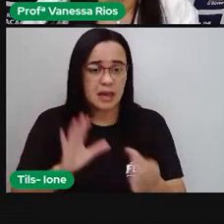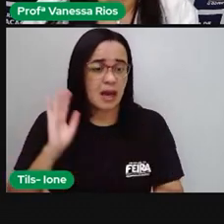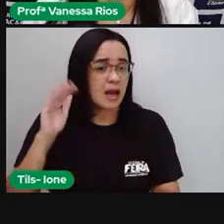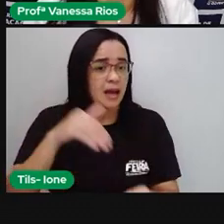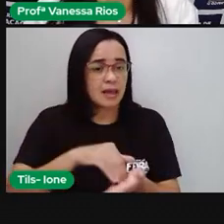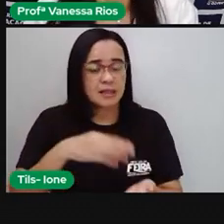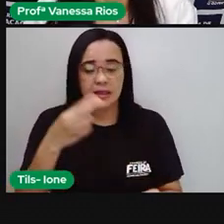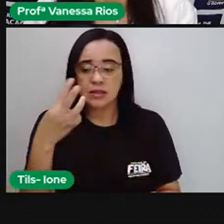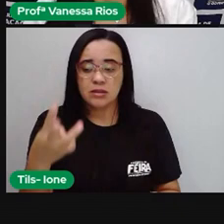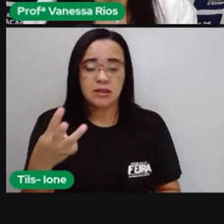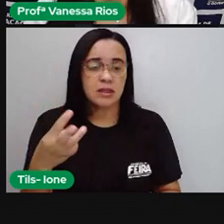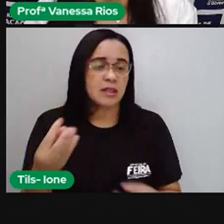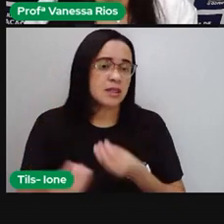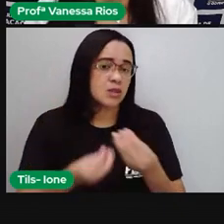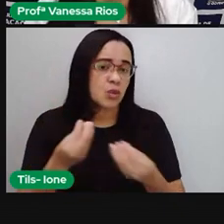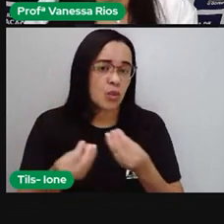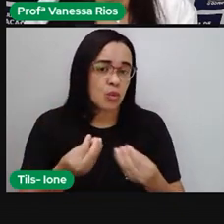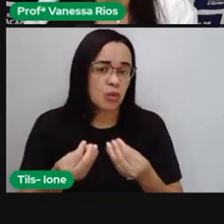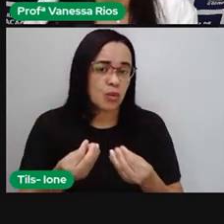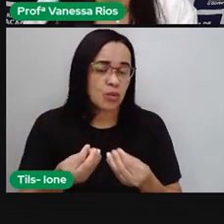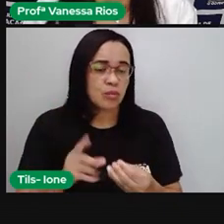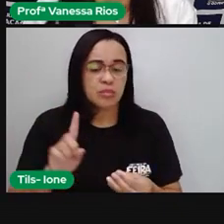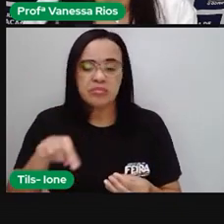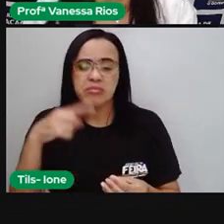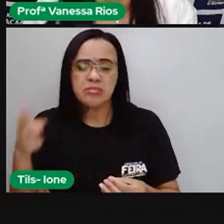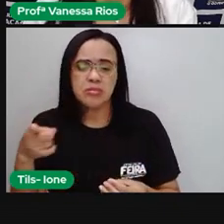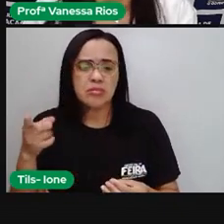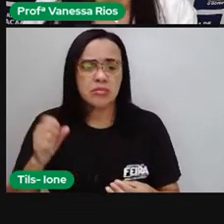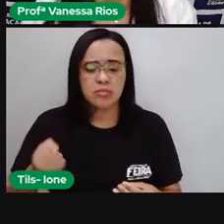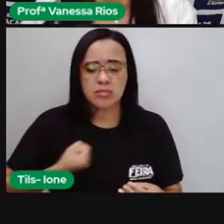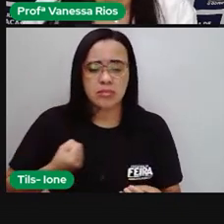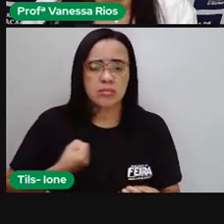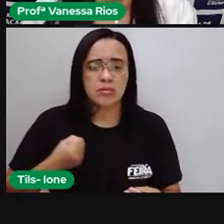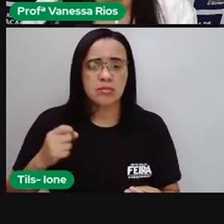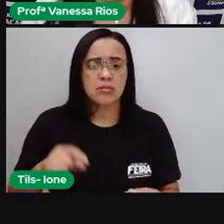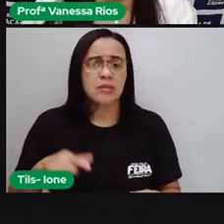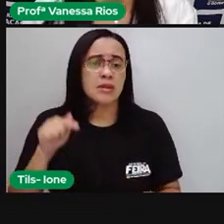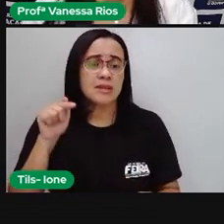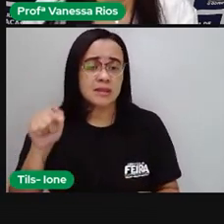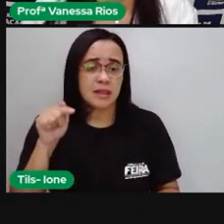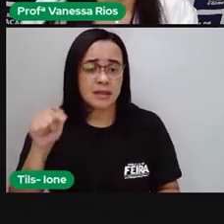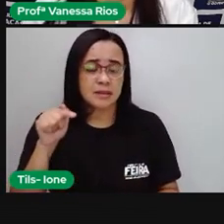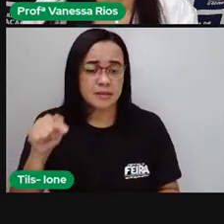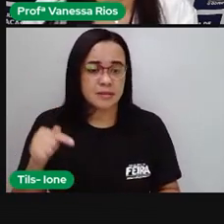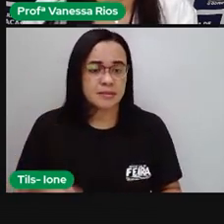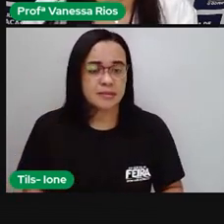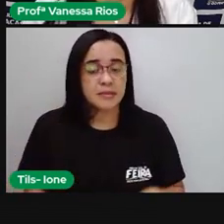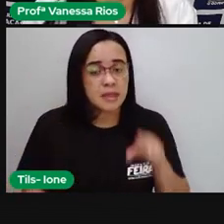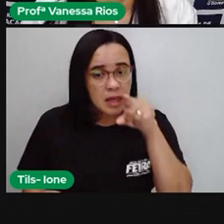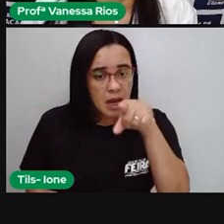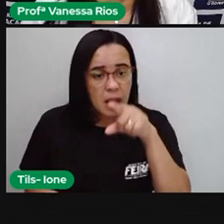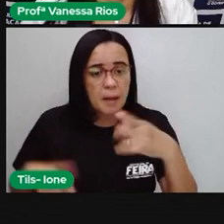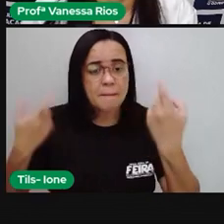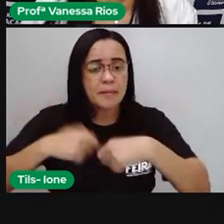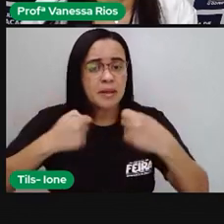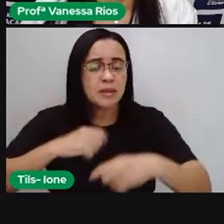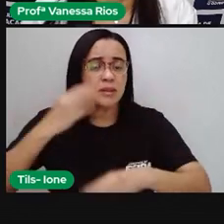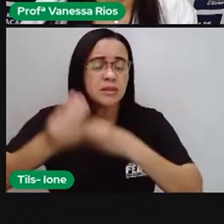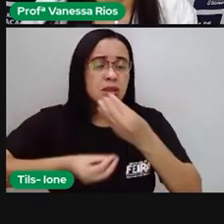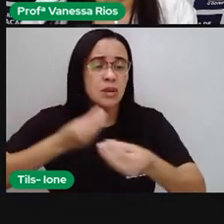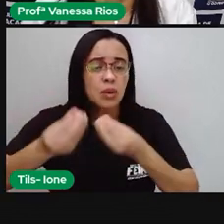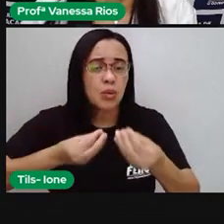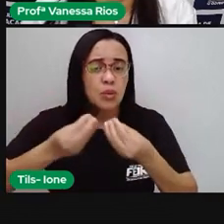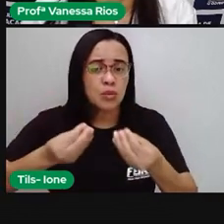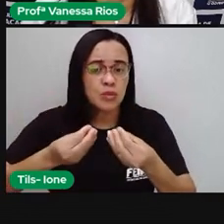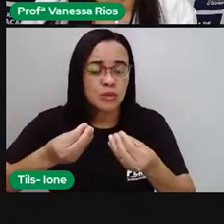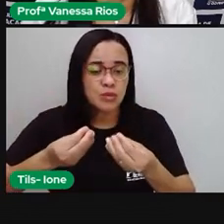eu preciso observar o número que está aqui depois dele. Esse número é um 7. Nesse caso aí, o 7, ó, entra nessa